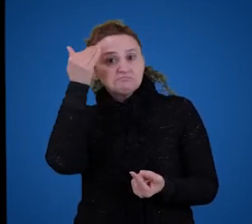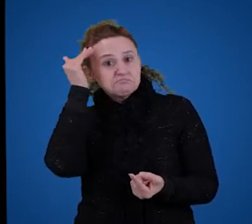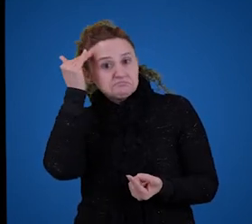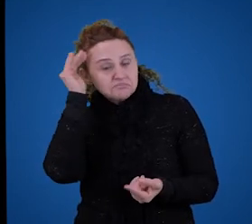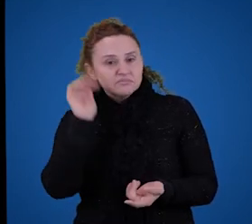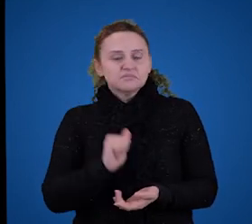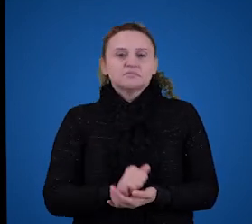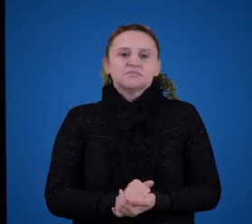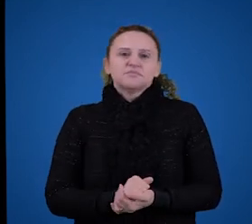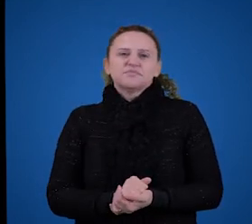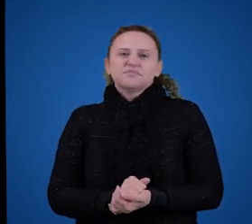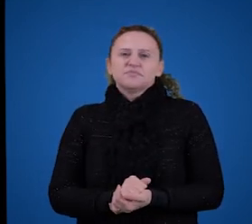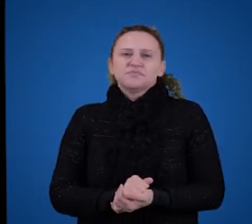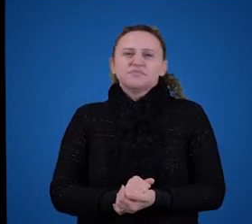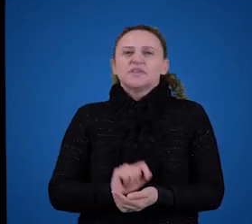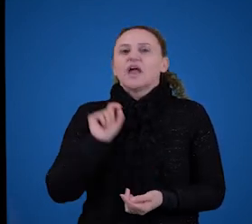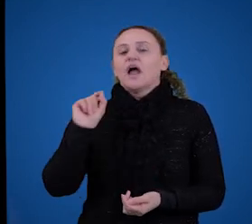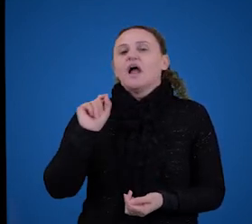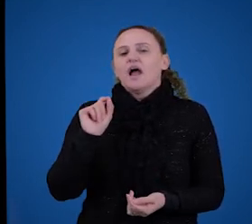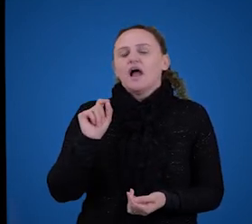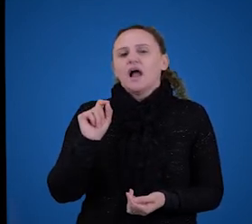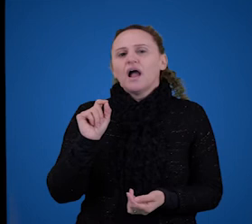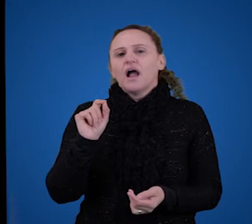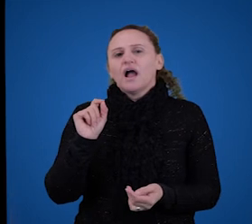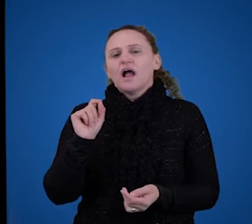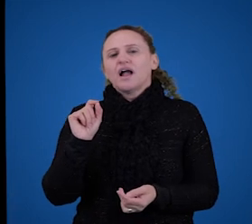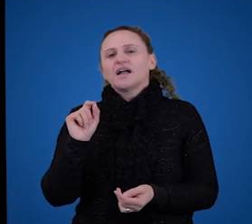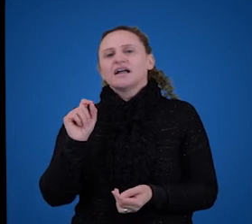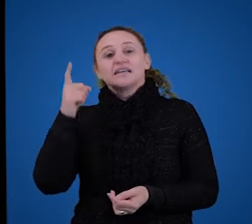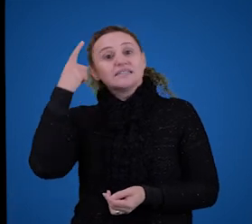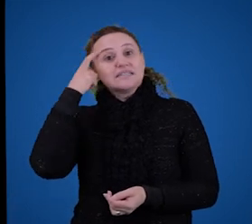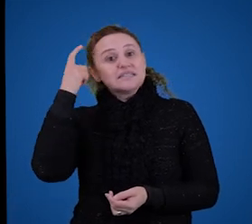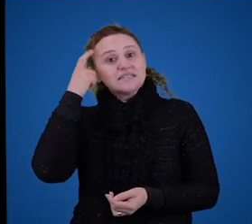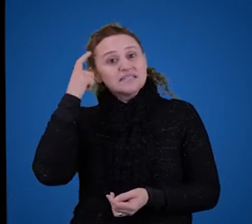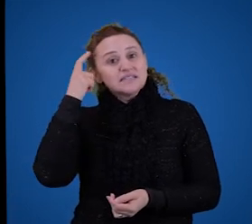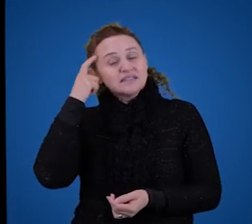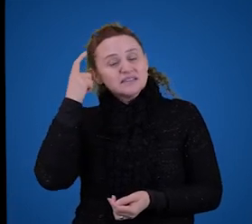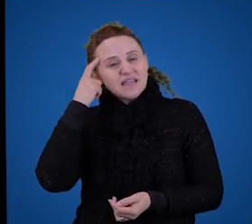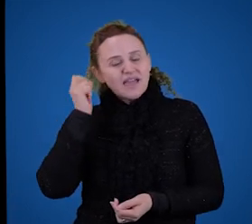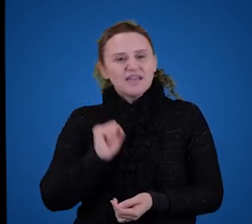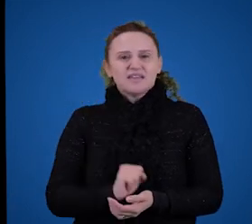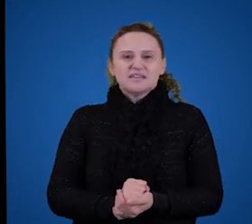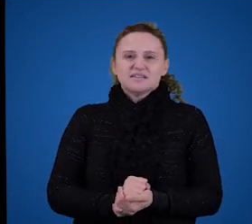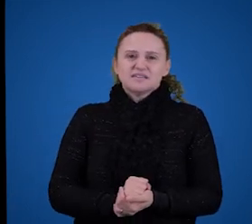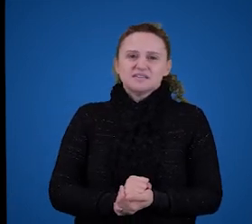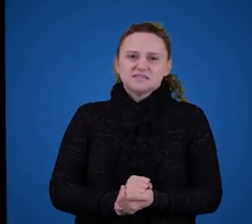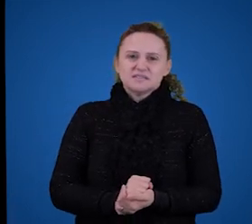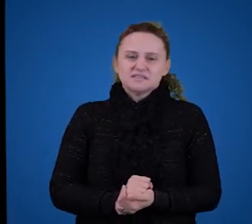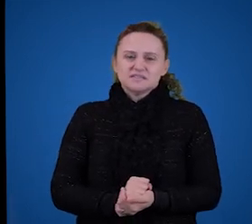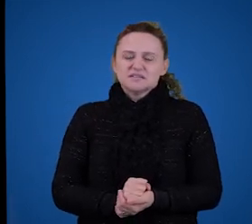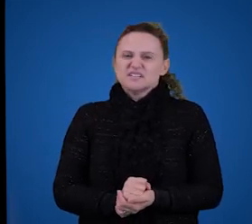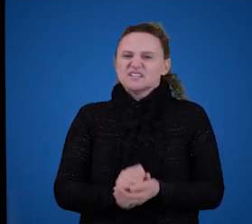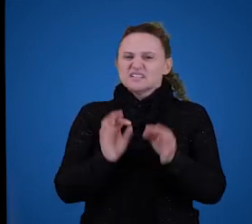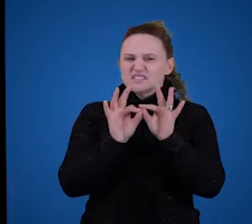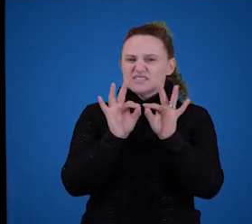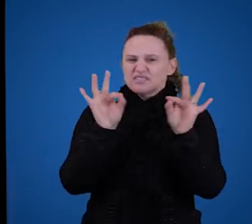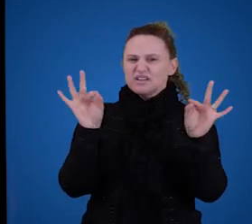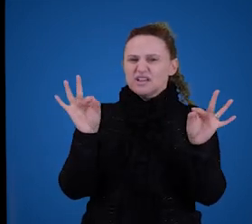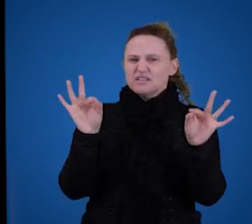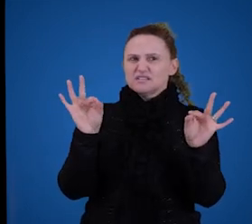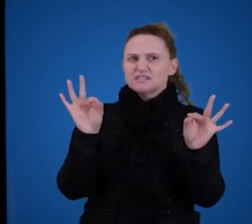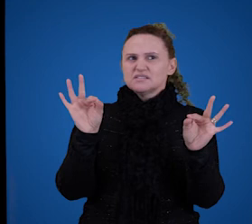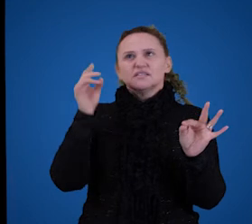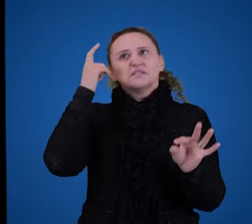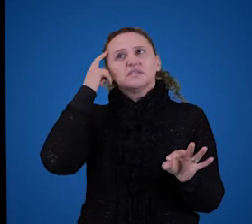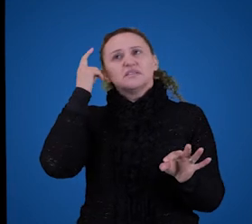-la. Então, considere a seguinte expressão, né? Ideias verdes dormem furiosamente juntas. O que essa expressão